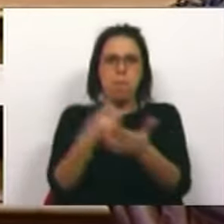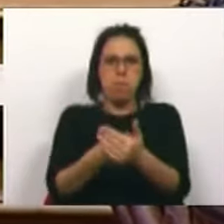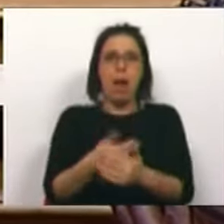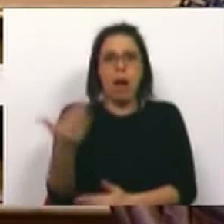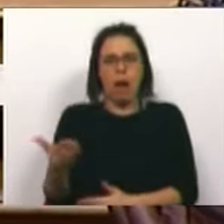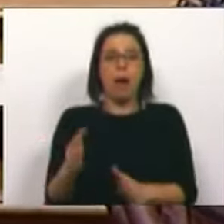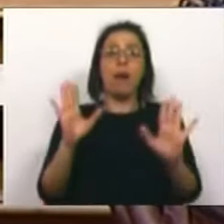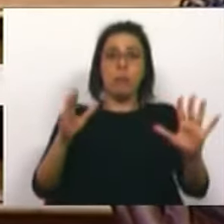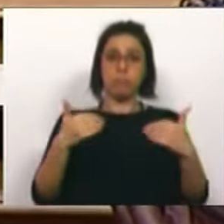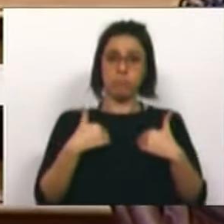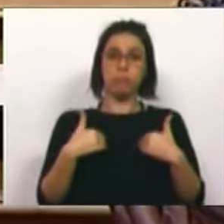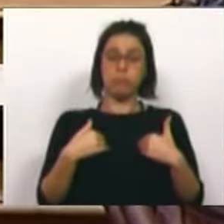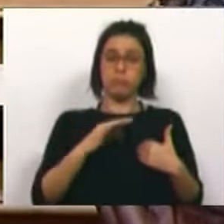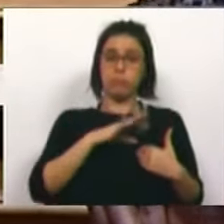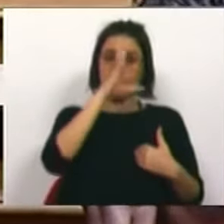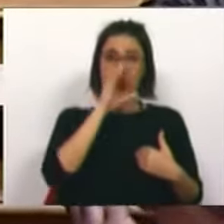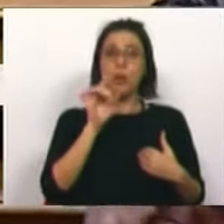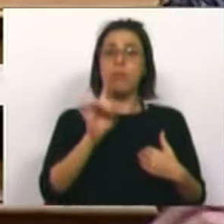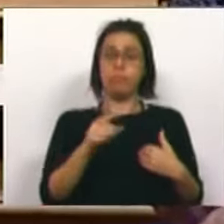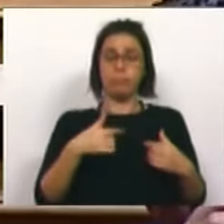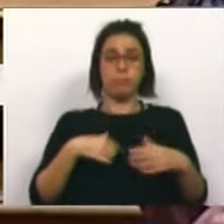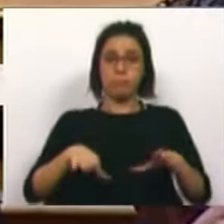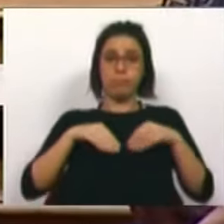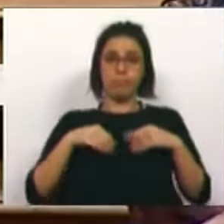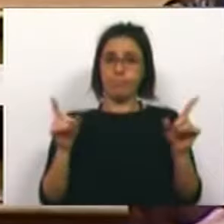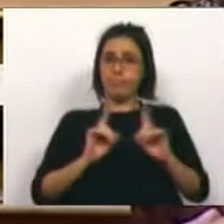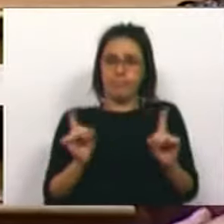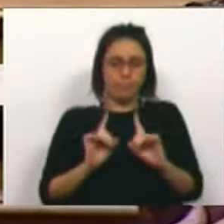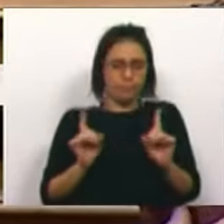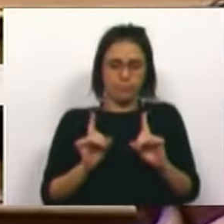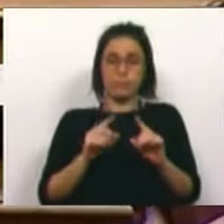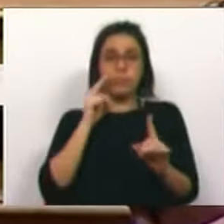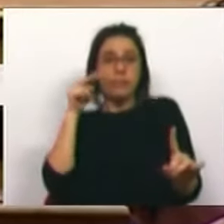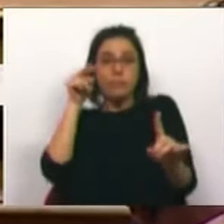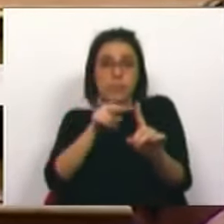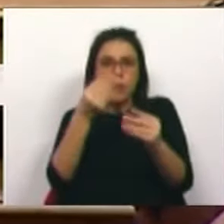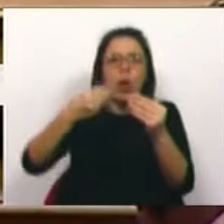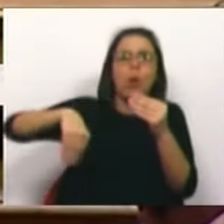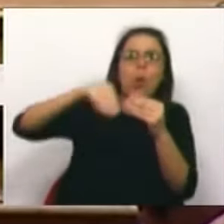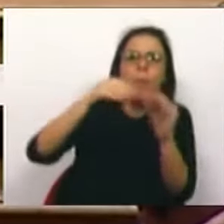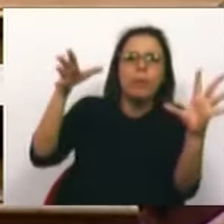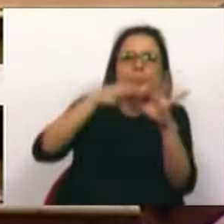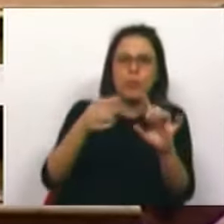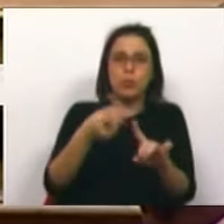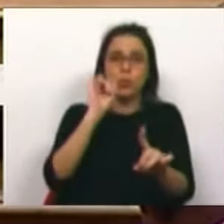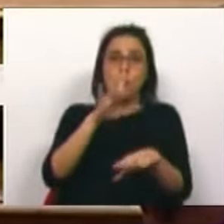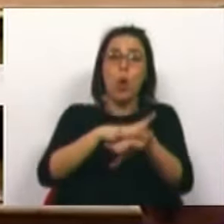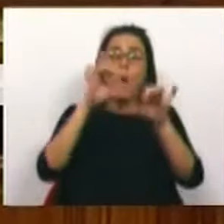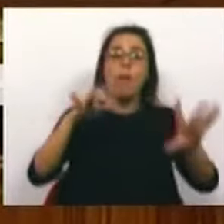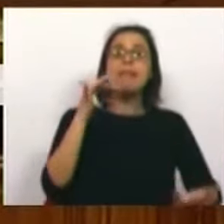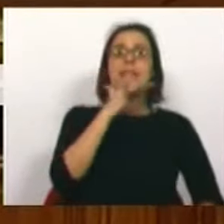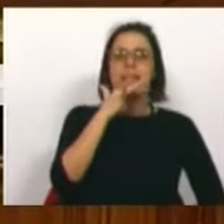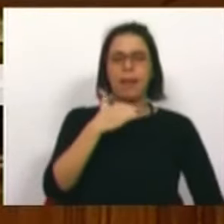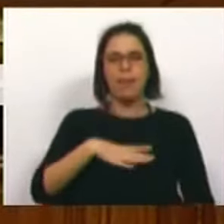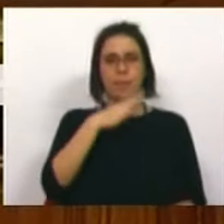uma oferta. E, portanto, da nossa parte, Sr. Ministro, não partilhamos de todo a visão de complementaridade. E sobre o Hospital de